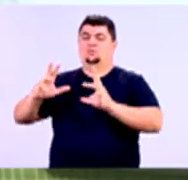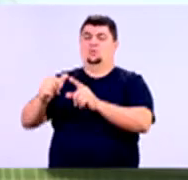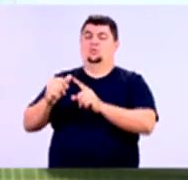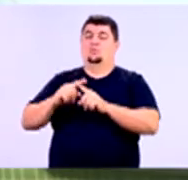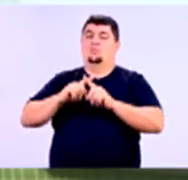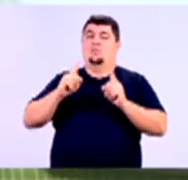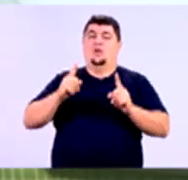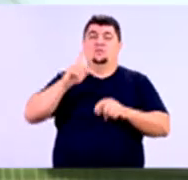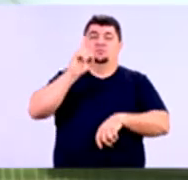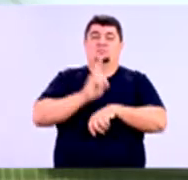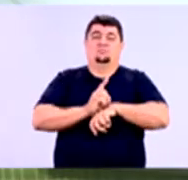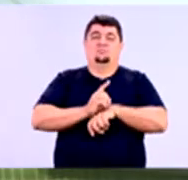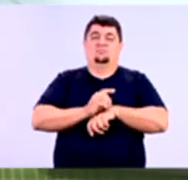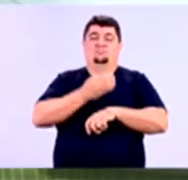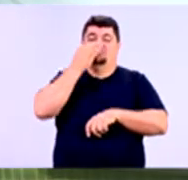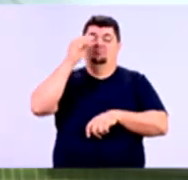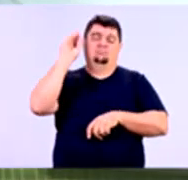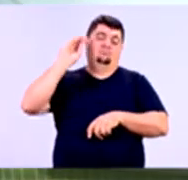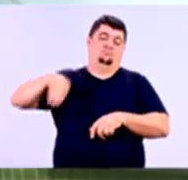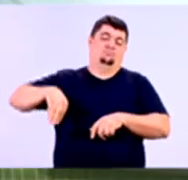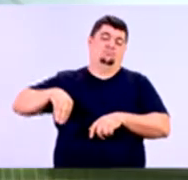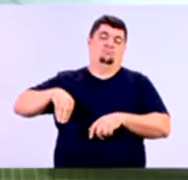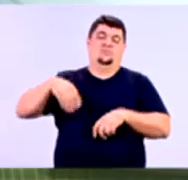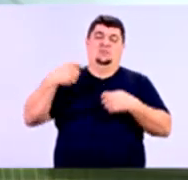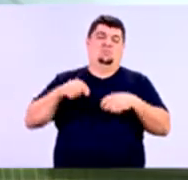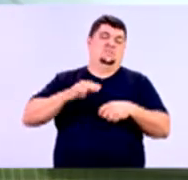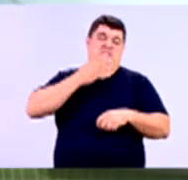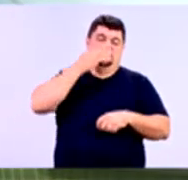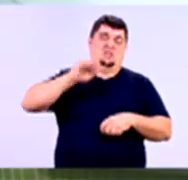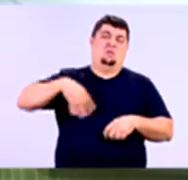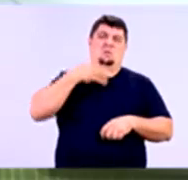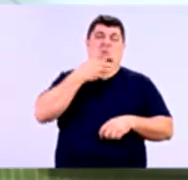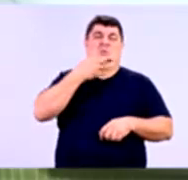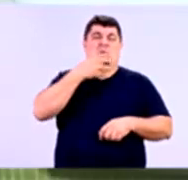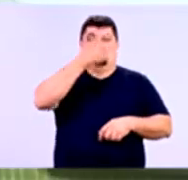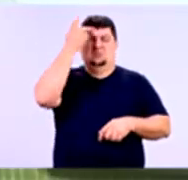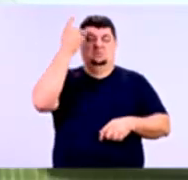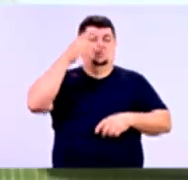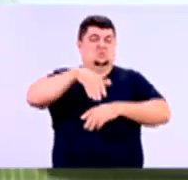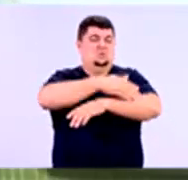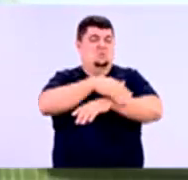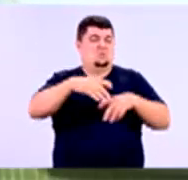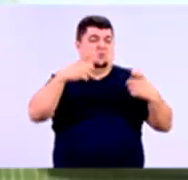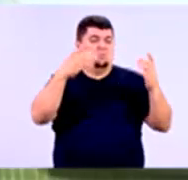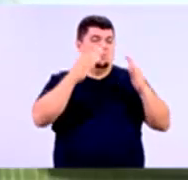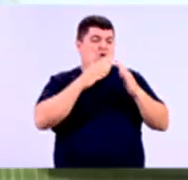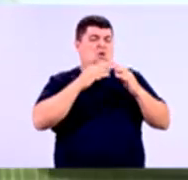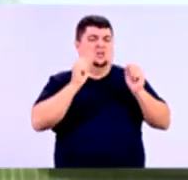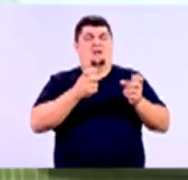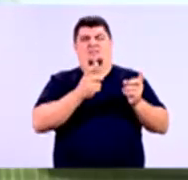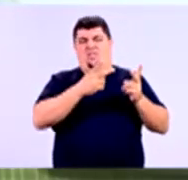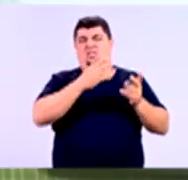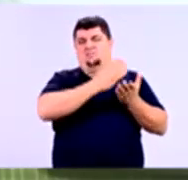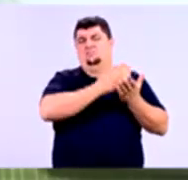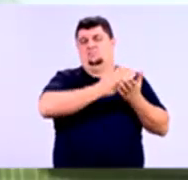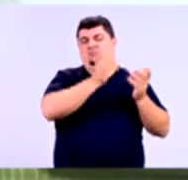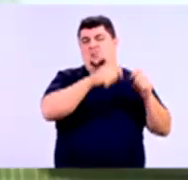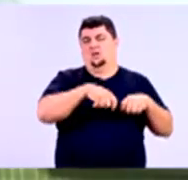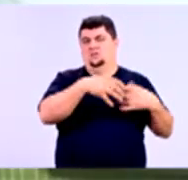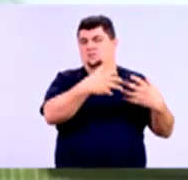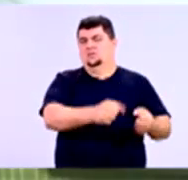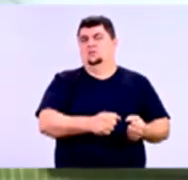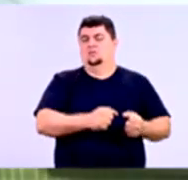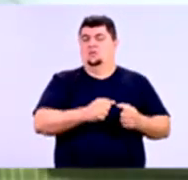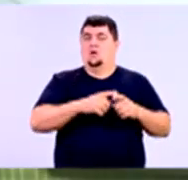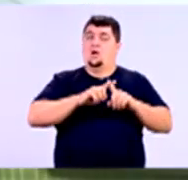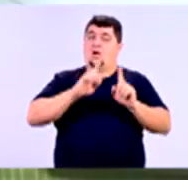e o dono da empresa fala Ah, não, mas eu conheço pessoal que mora na linha, para eles podem vender a prazo tranquilo. Não, não